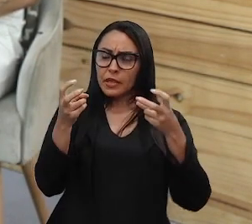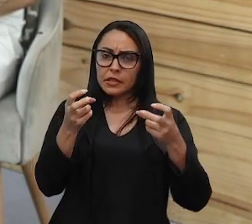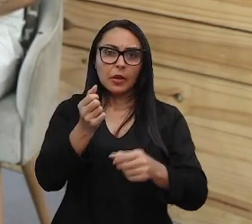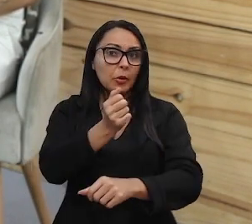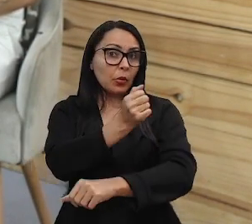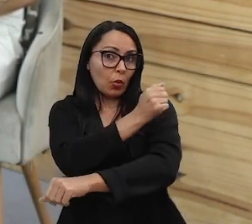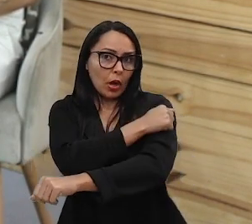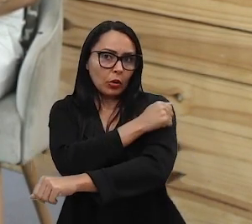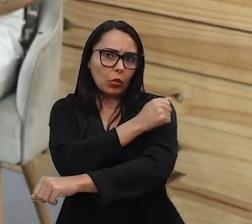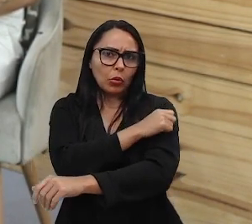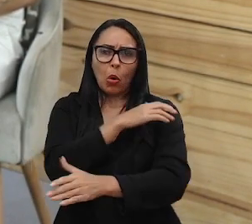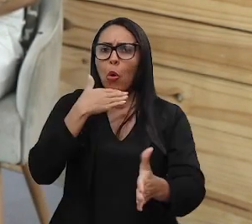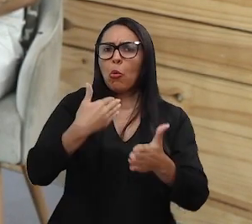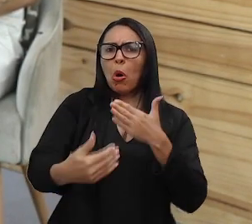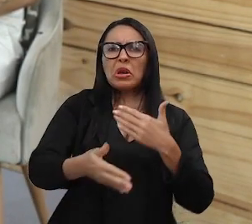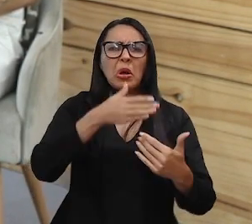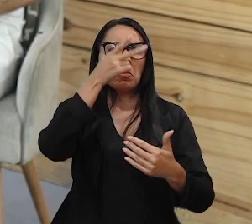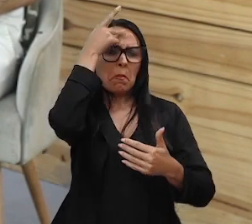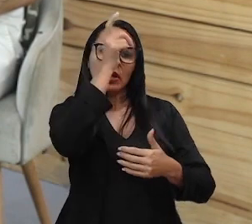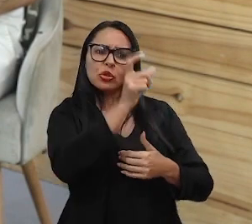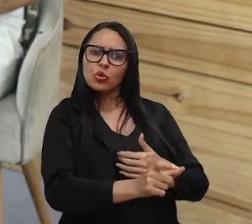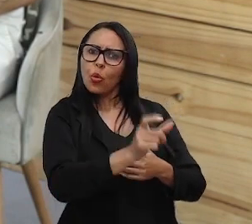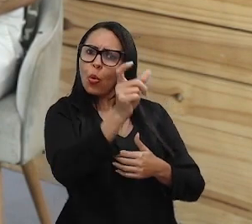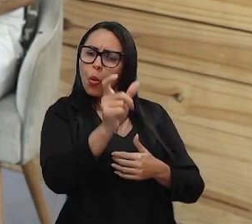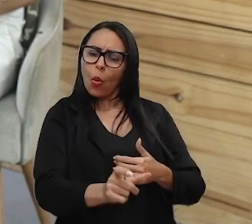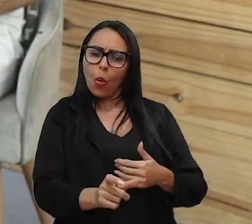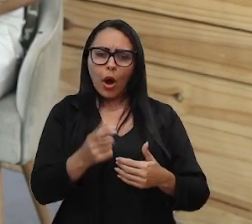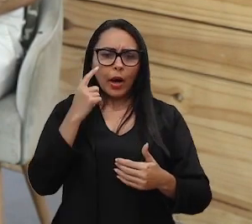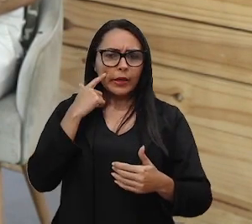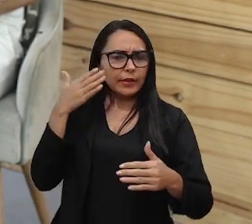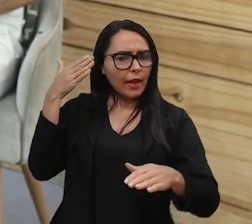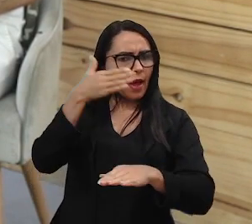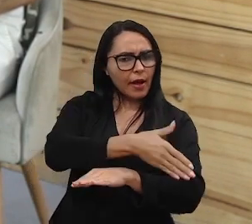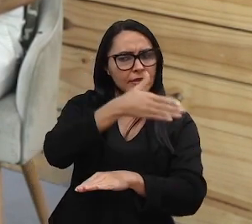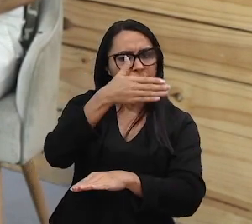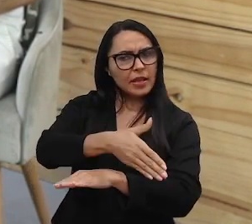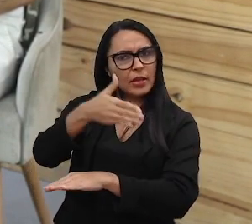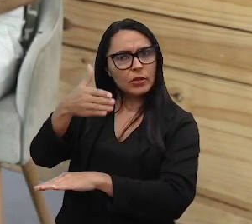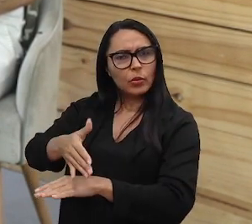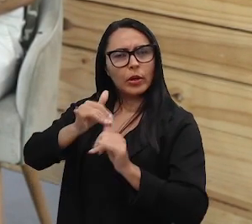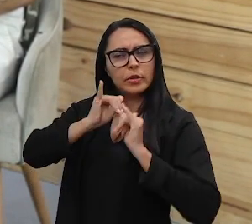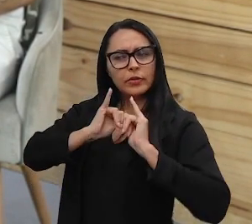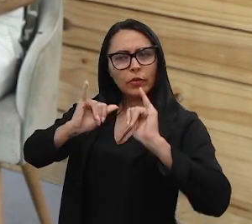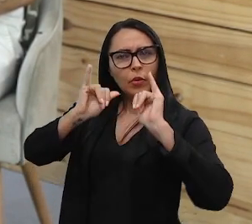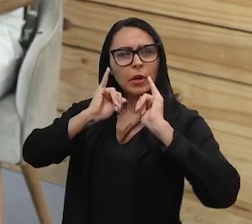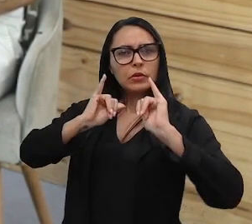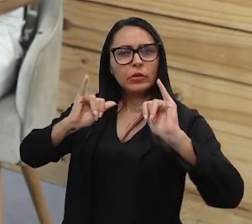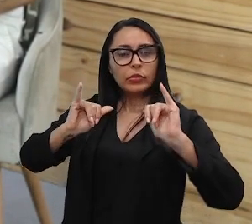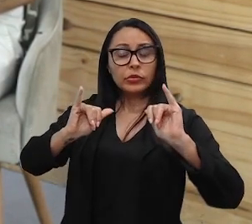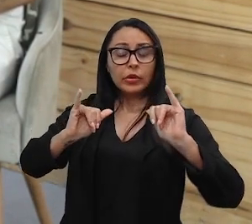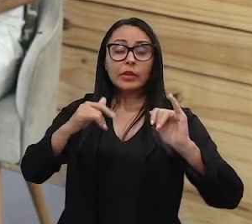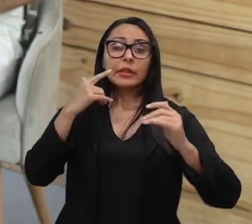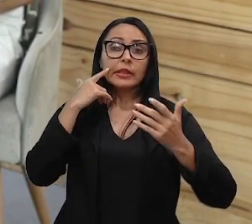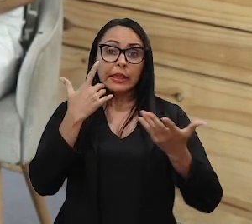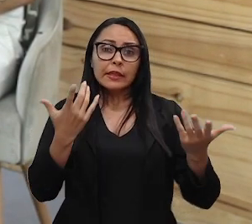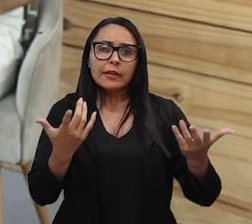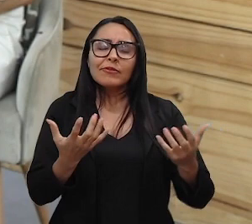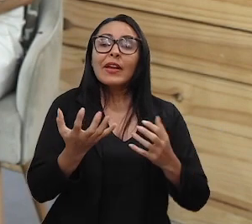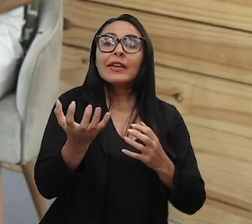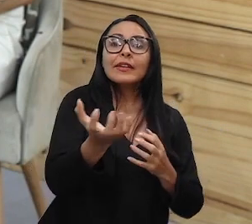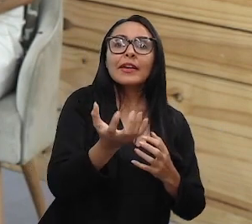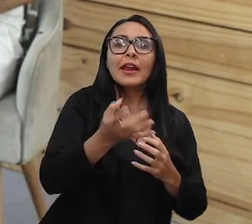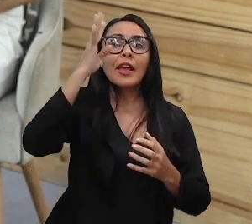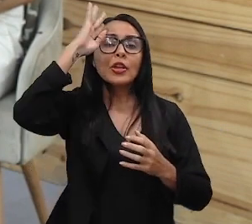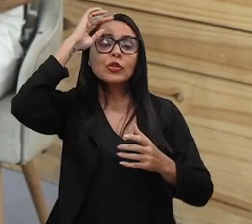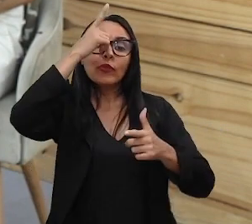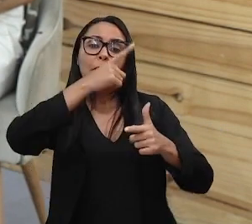ou qualquer uma outra pessoa que começar a ter acesso a essas informações, vai tender a querer resolver